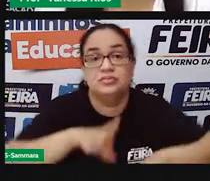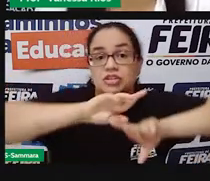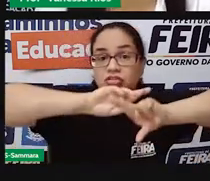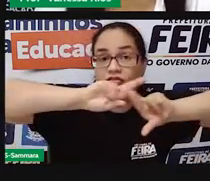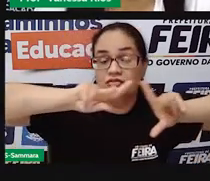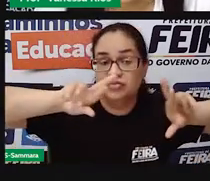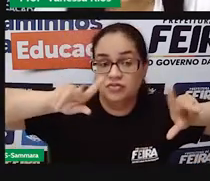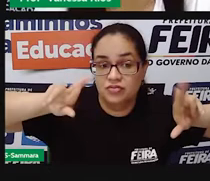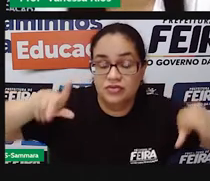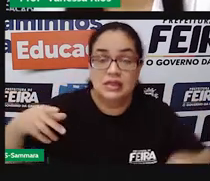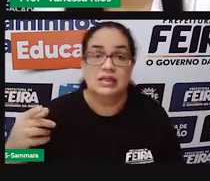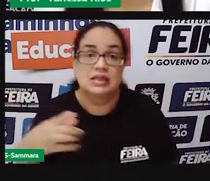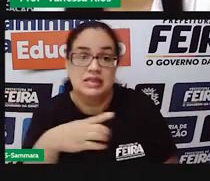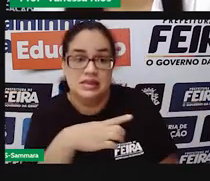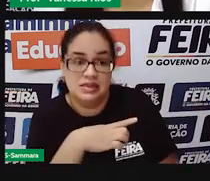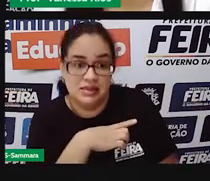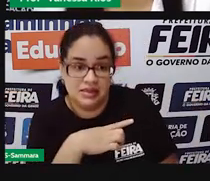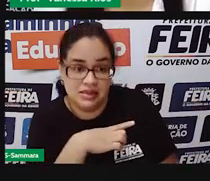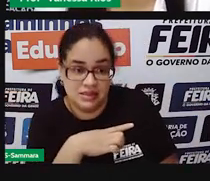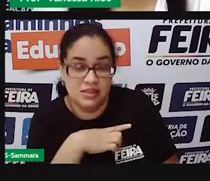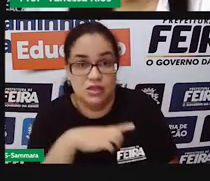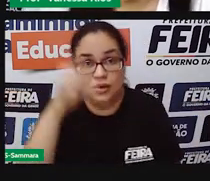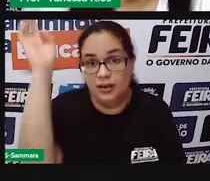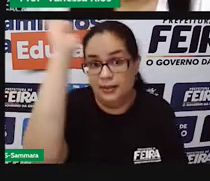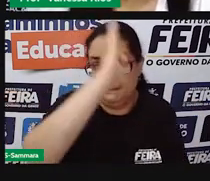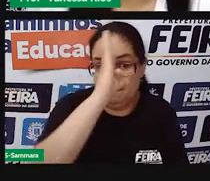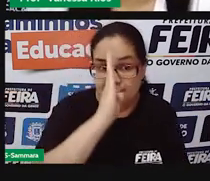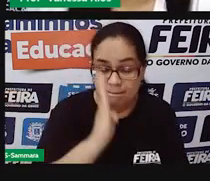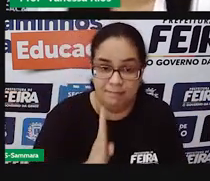municípios que compõem o Brasil.